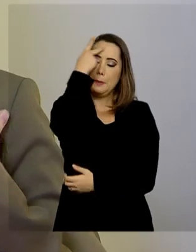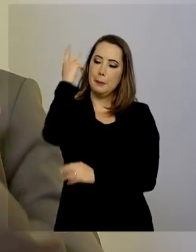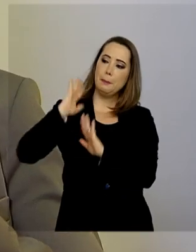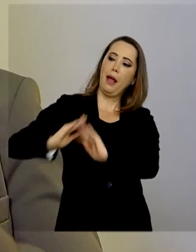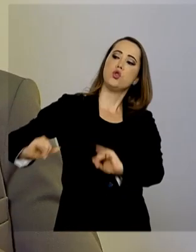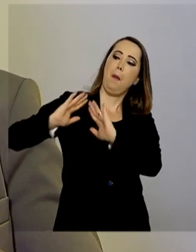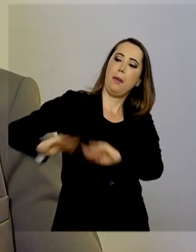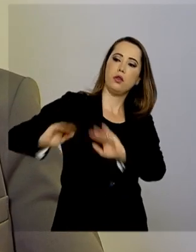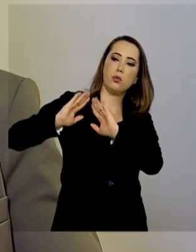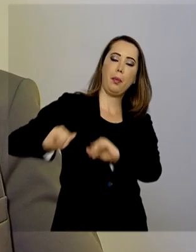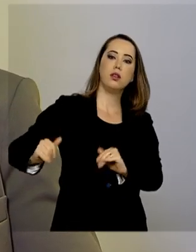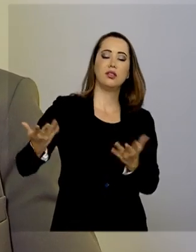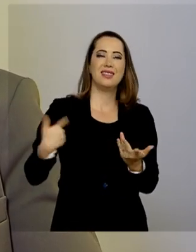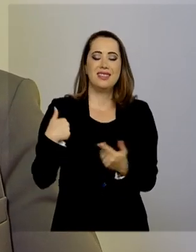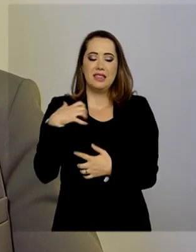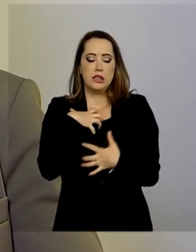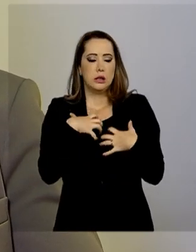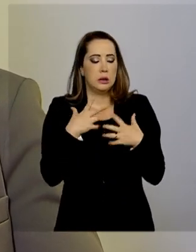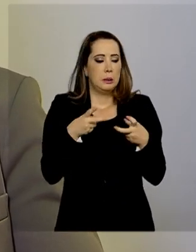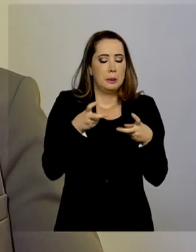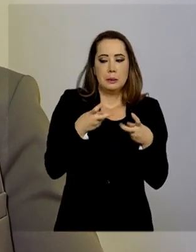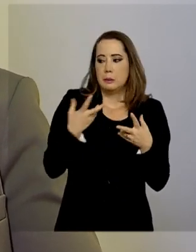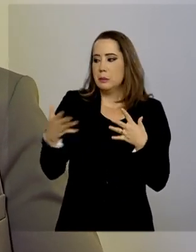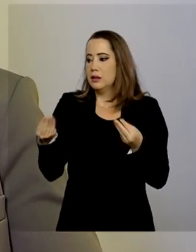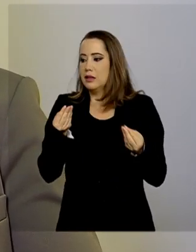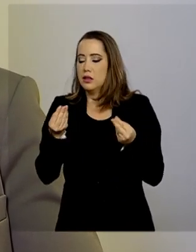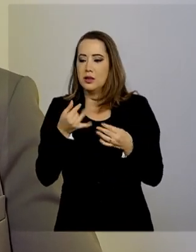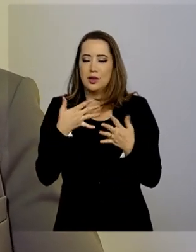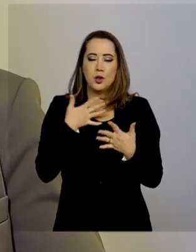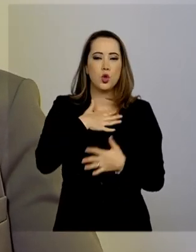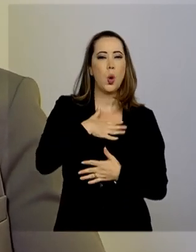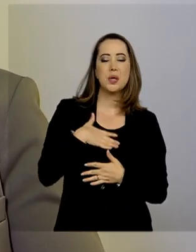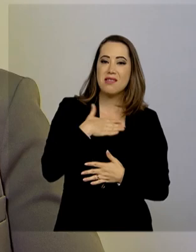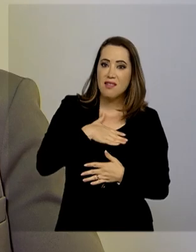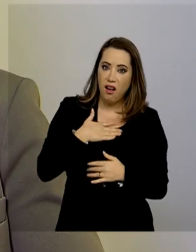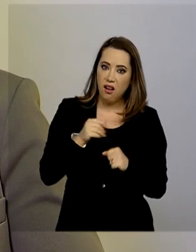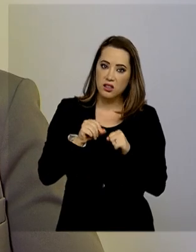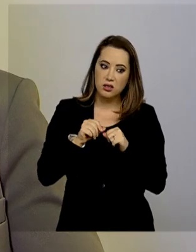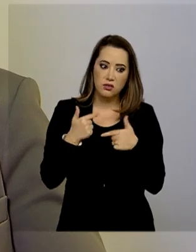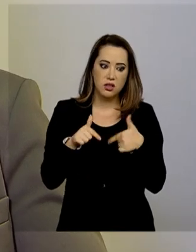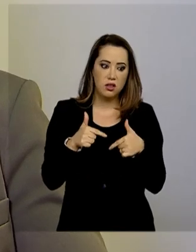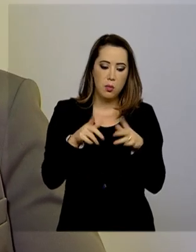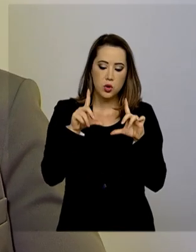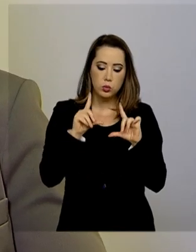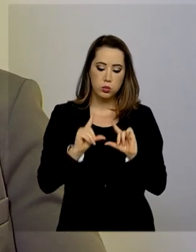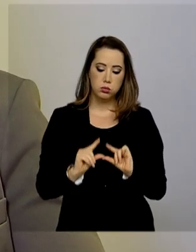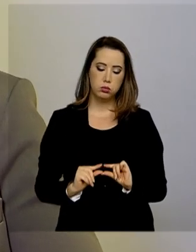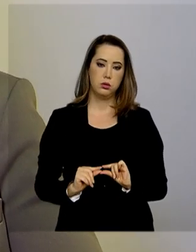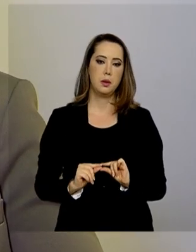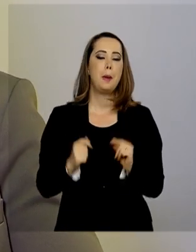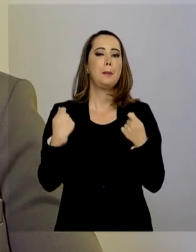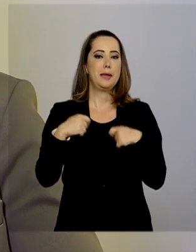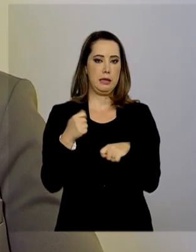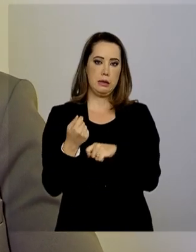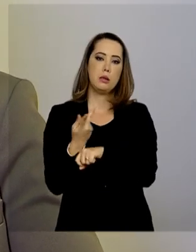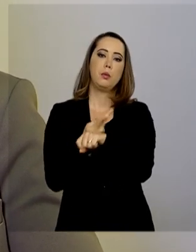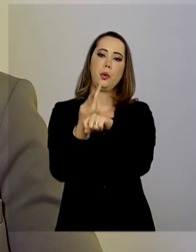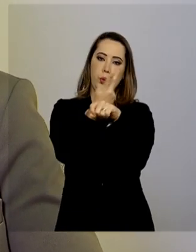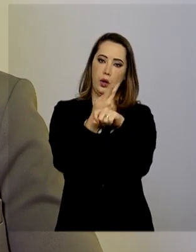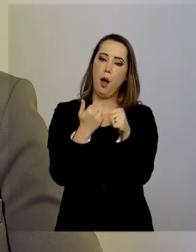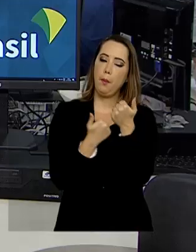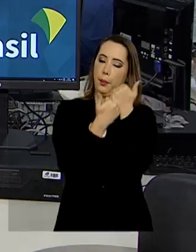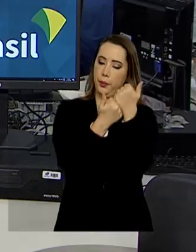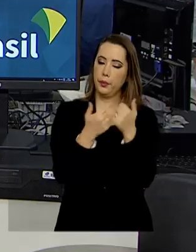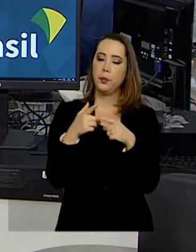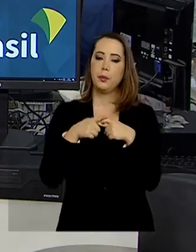percepções de rendimento, de prazer no que estamos fazendo, caem muito. Vale a pena a gente procurar ajuda especializada,